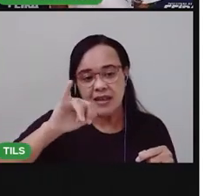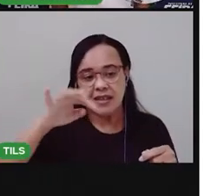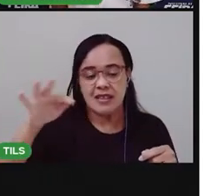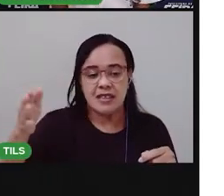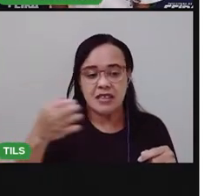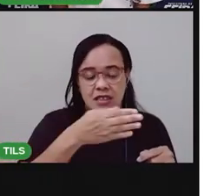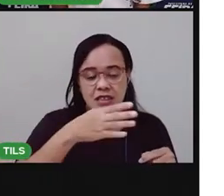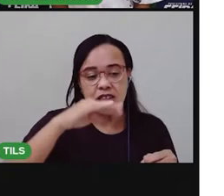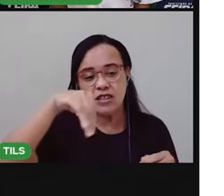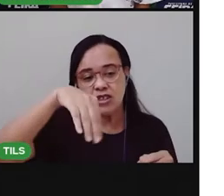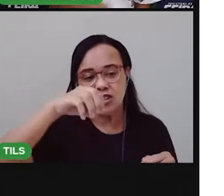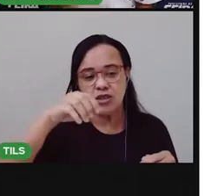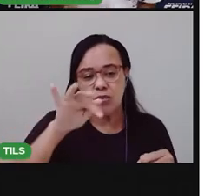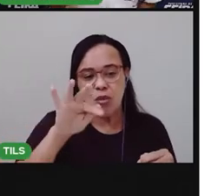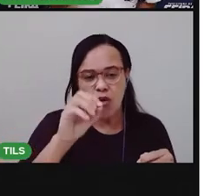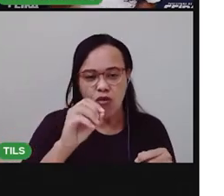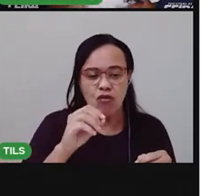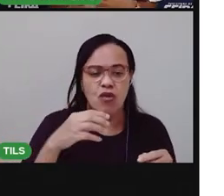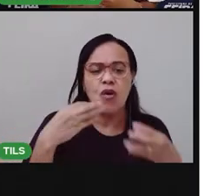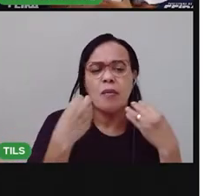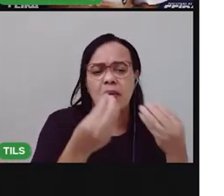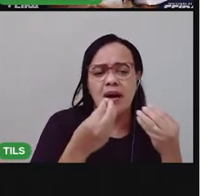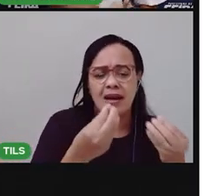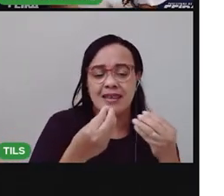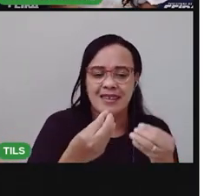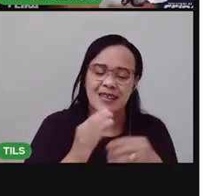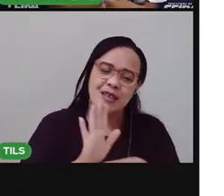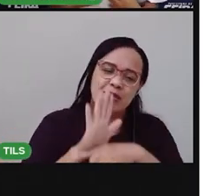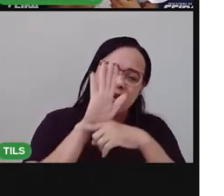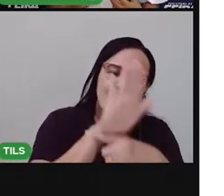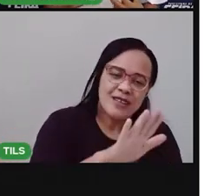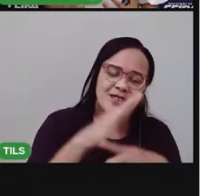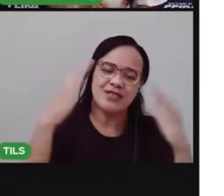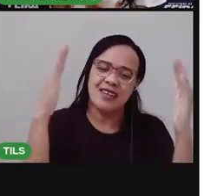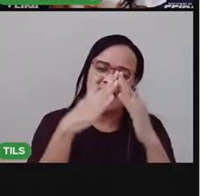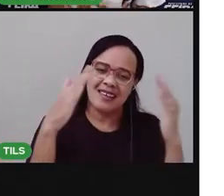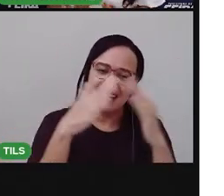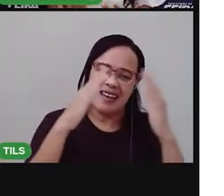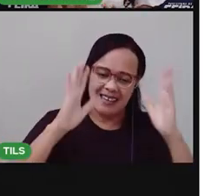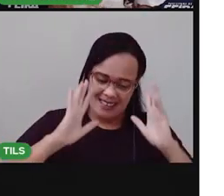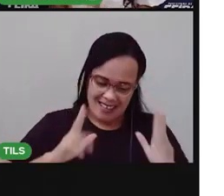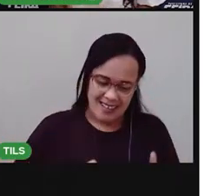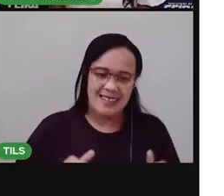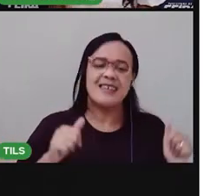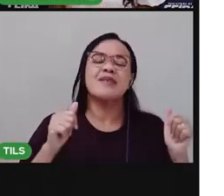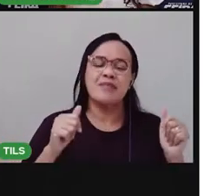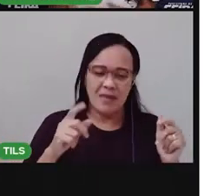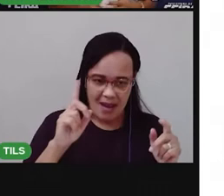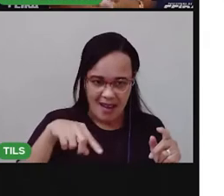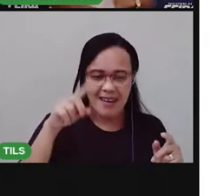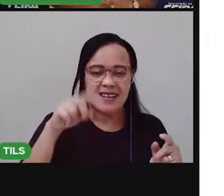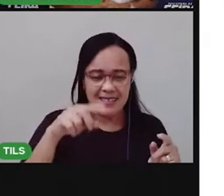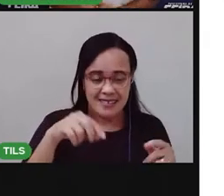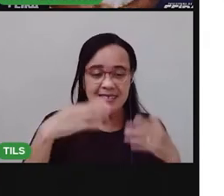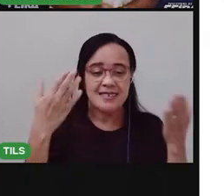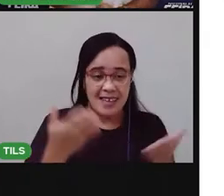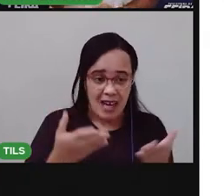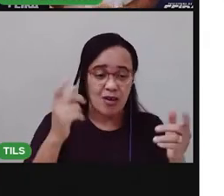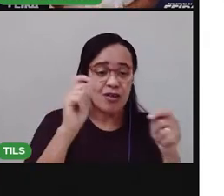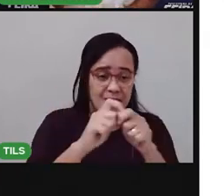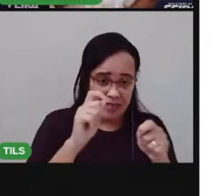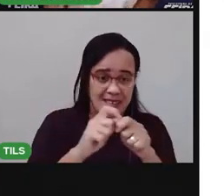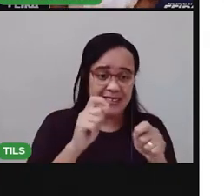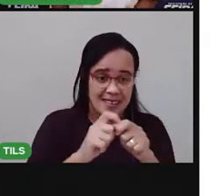muito mal para nossa saúde então além de ter aqueles cuidados com a higiene do nosso ambiente a gente pode